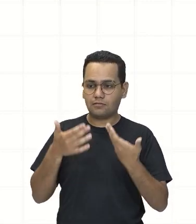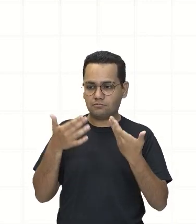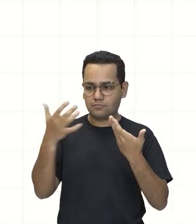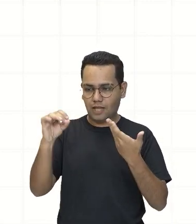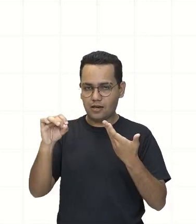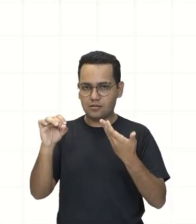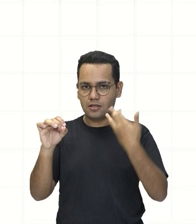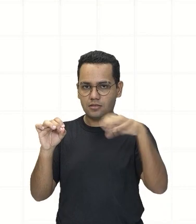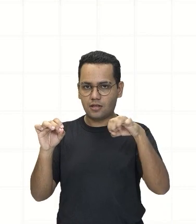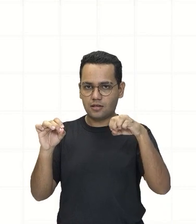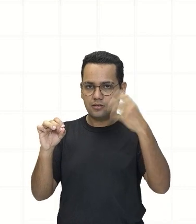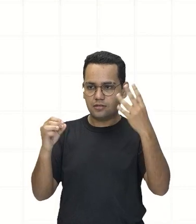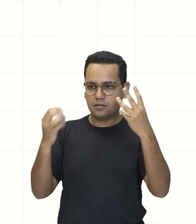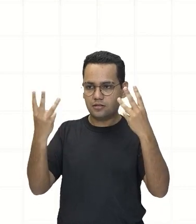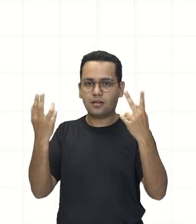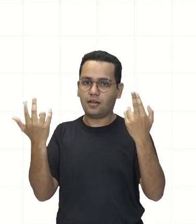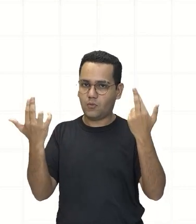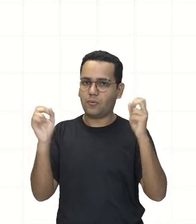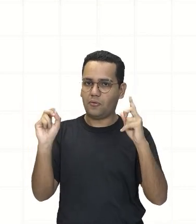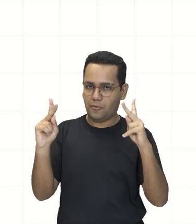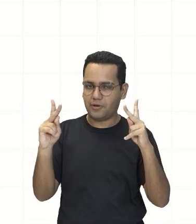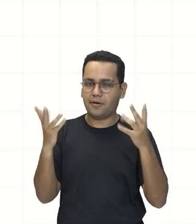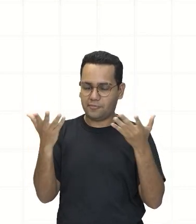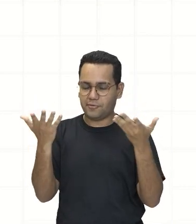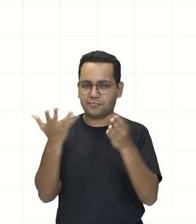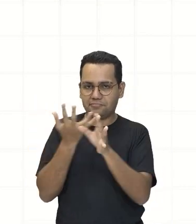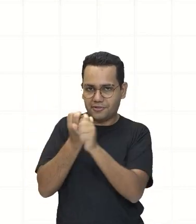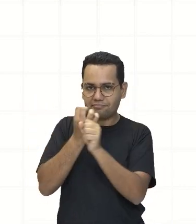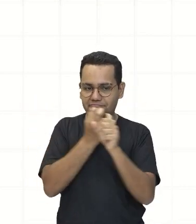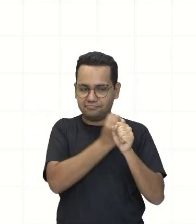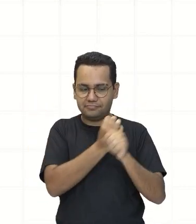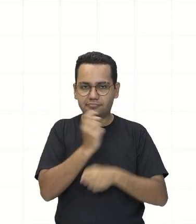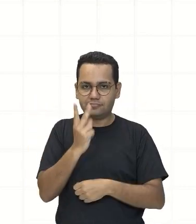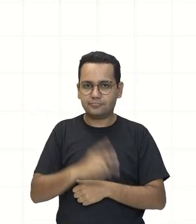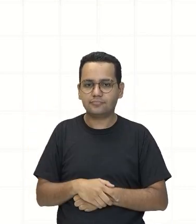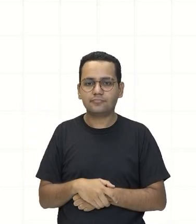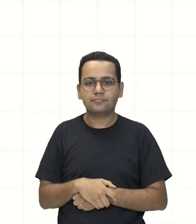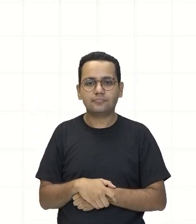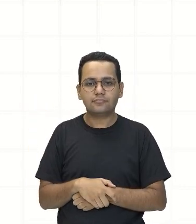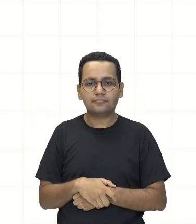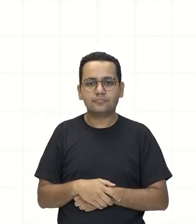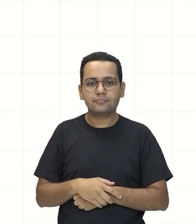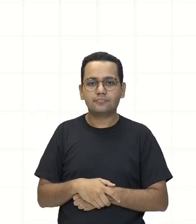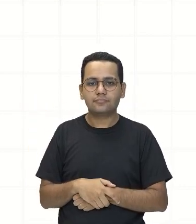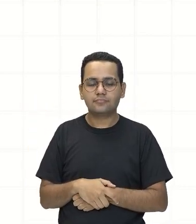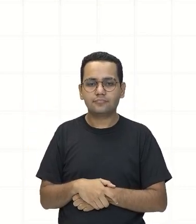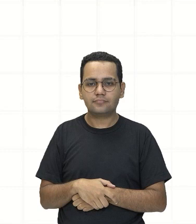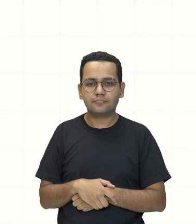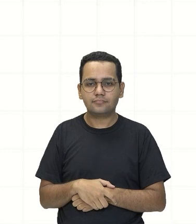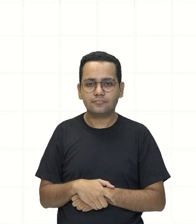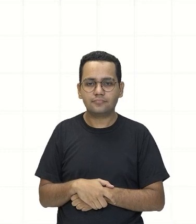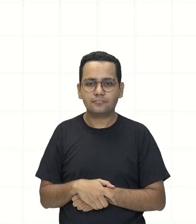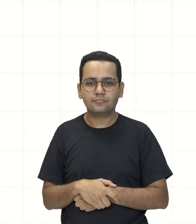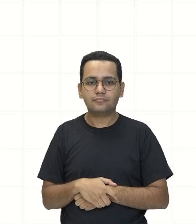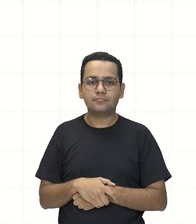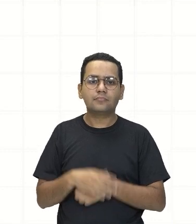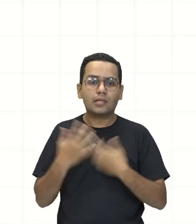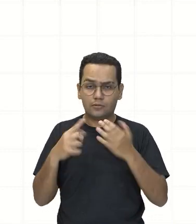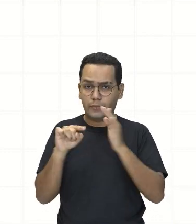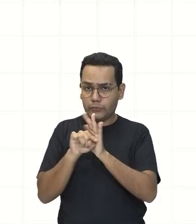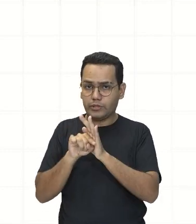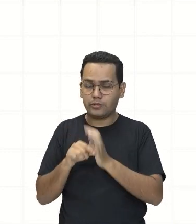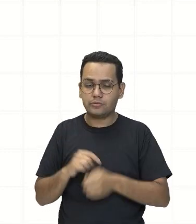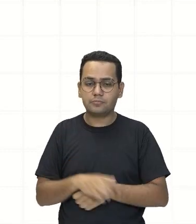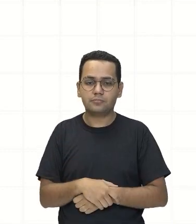Vamos operar Os coeficientes Esse cara E esse cara aqui Não é uma subtração? Então está aqui